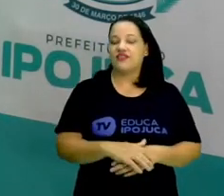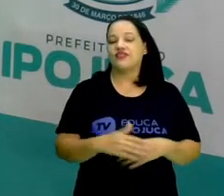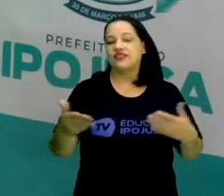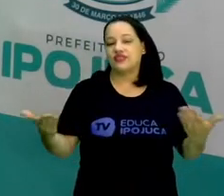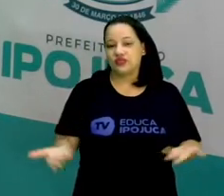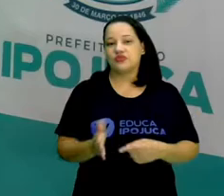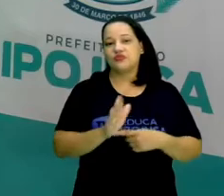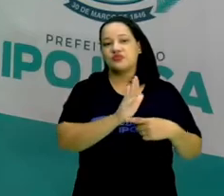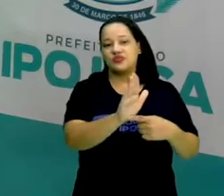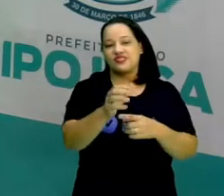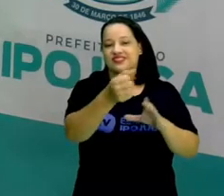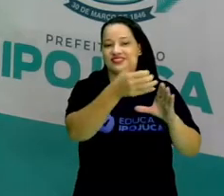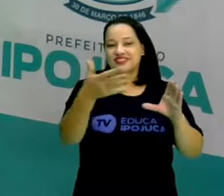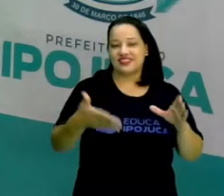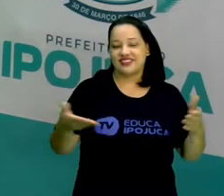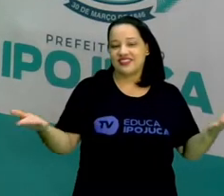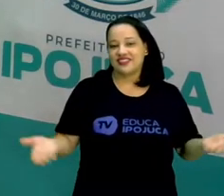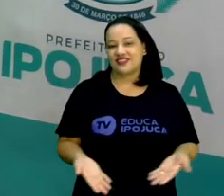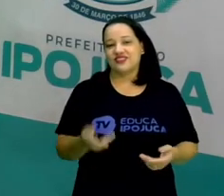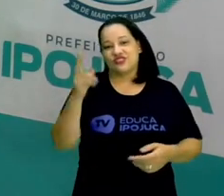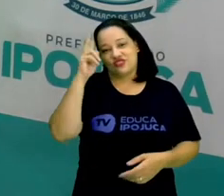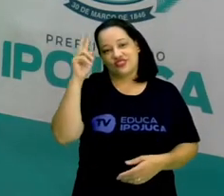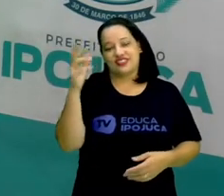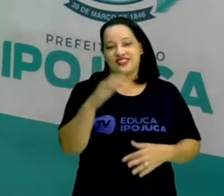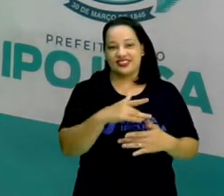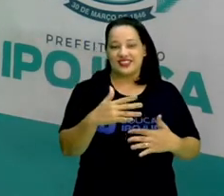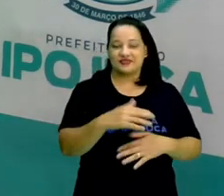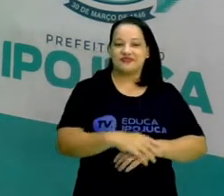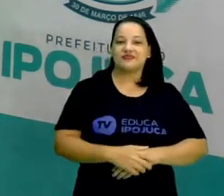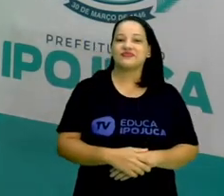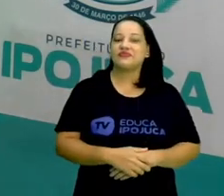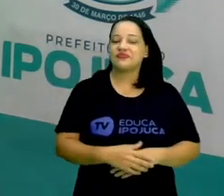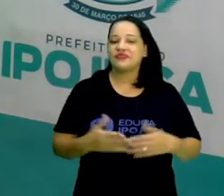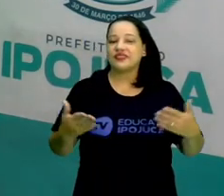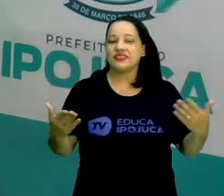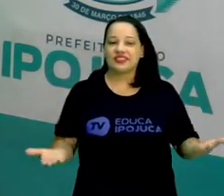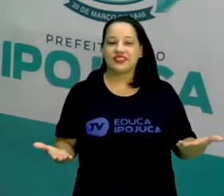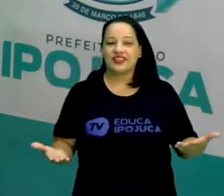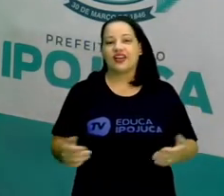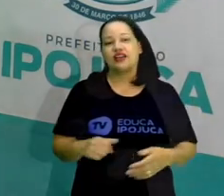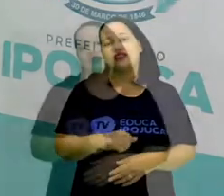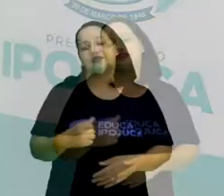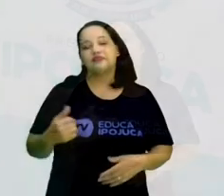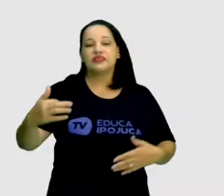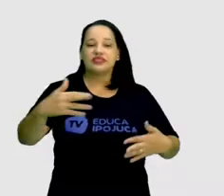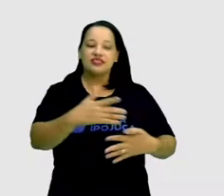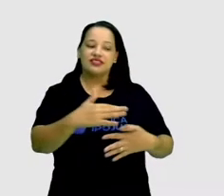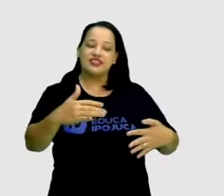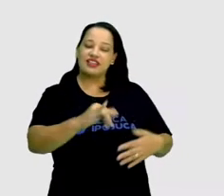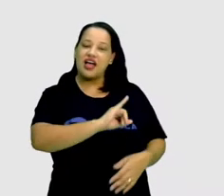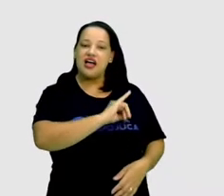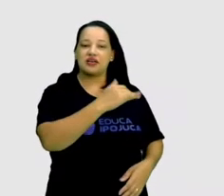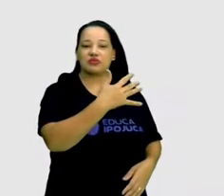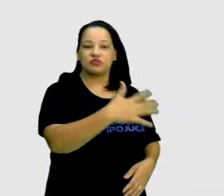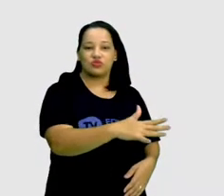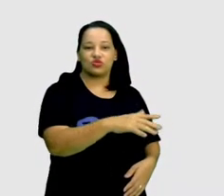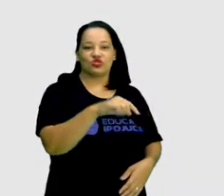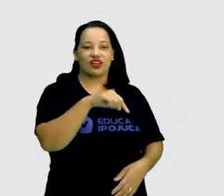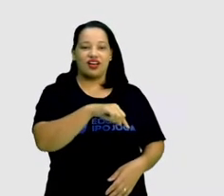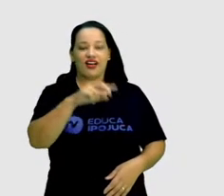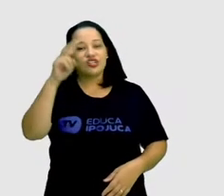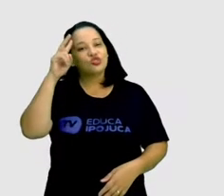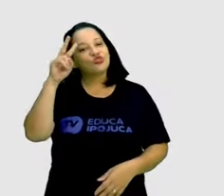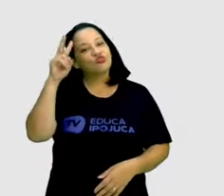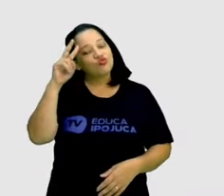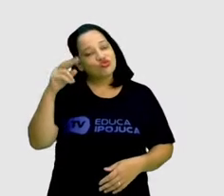parte da história da nossa cidade. Portanto, a nossa cidade, Ipojuca e sua história,